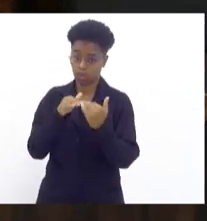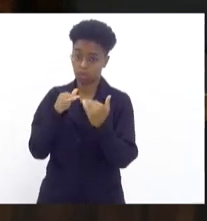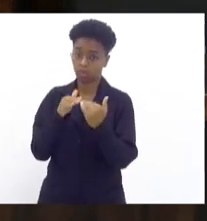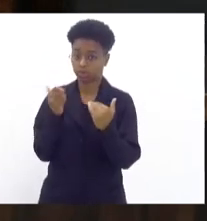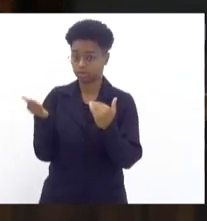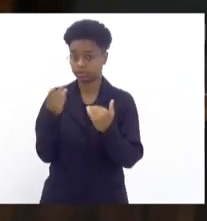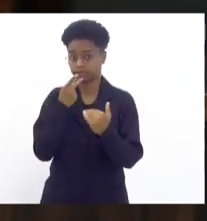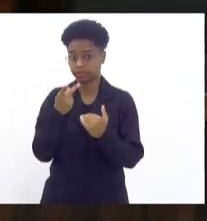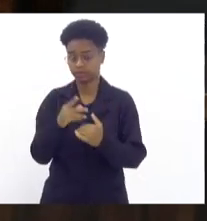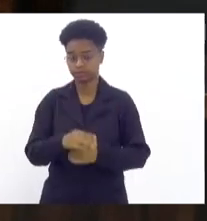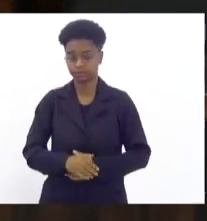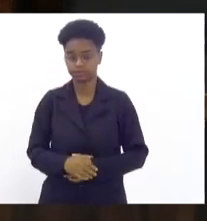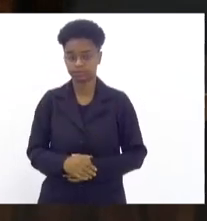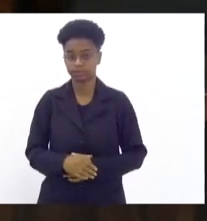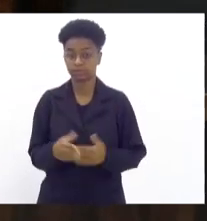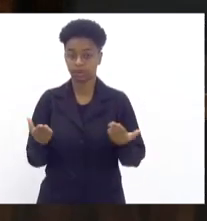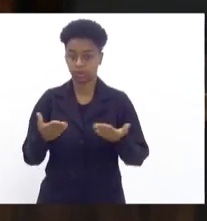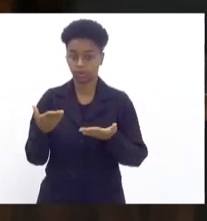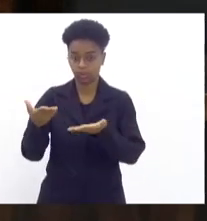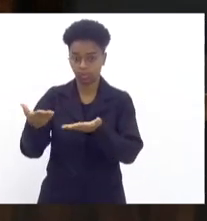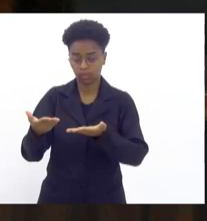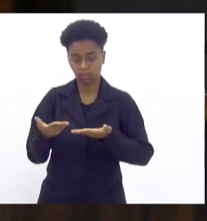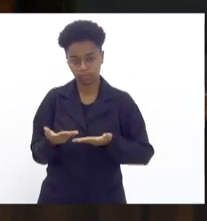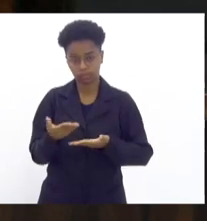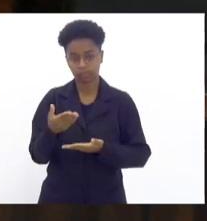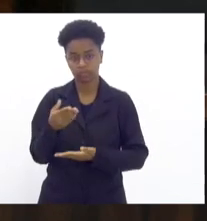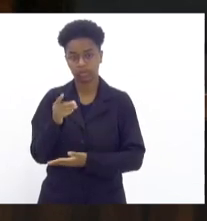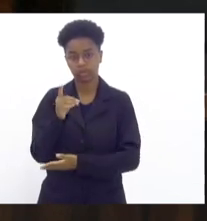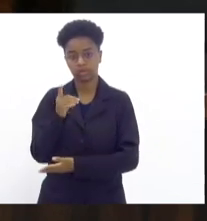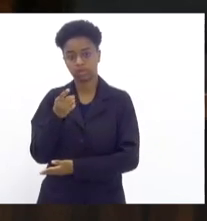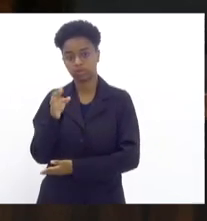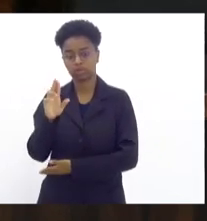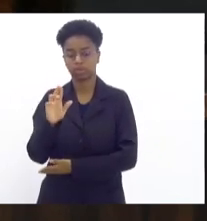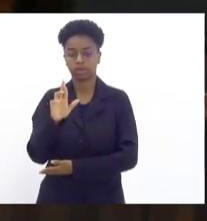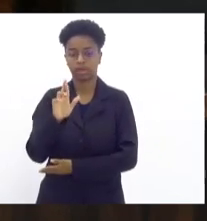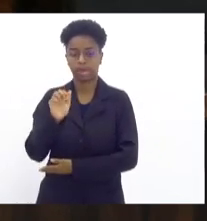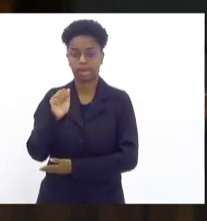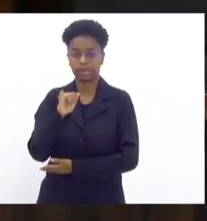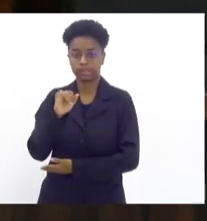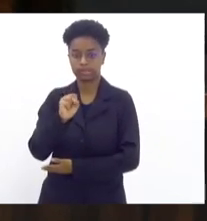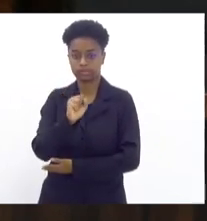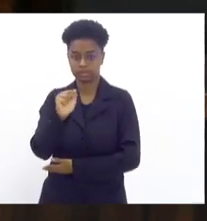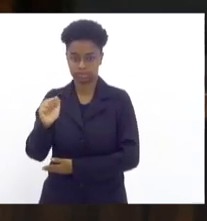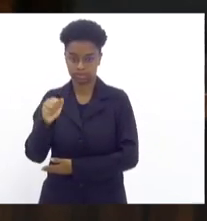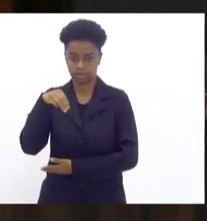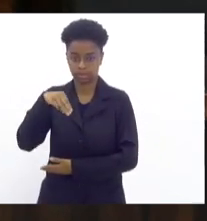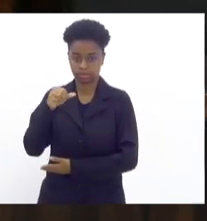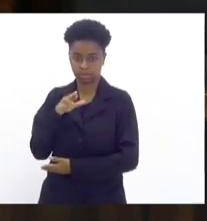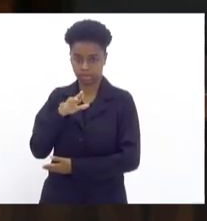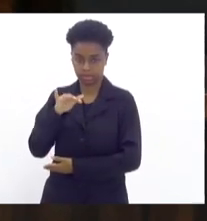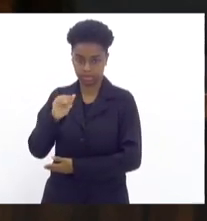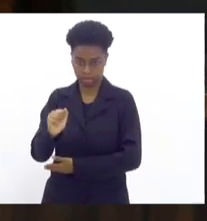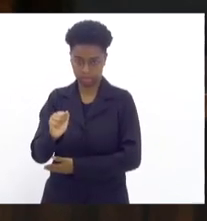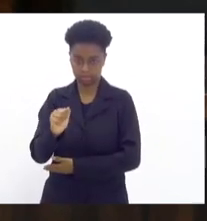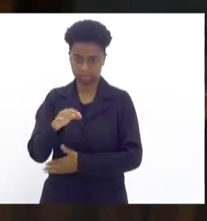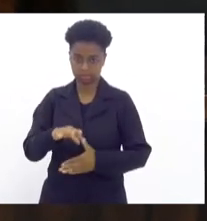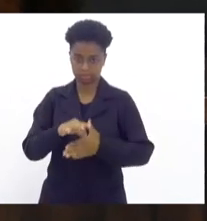disse. Faço a palavra, então, para a doutora Raíssa Maria dos Santos, delegada de polícia.